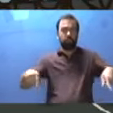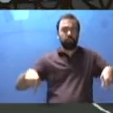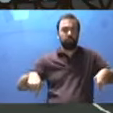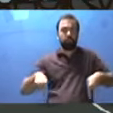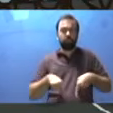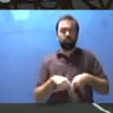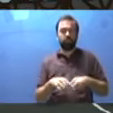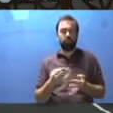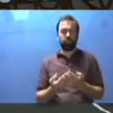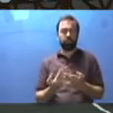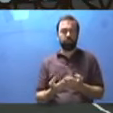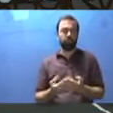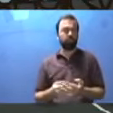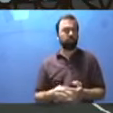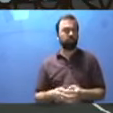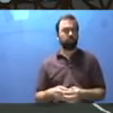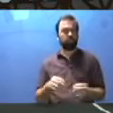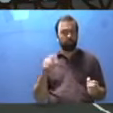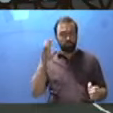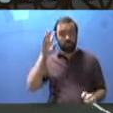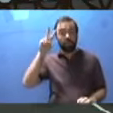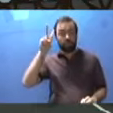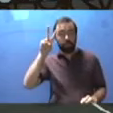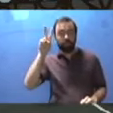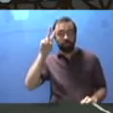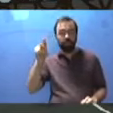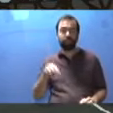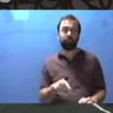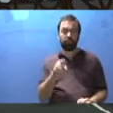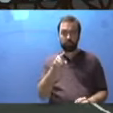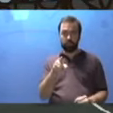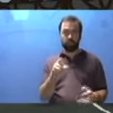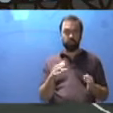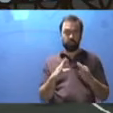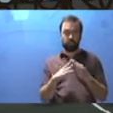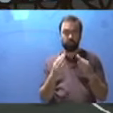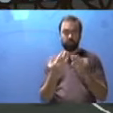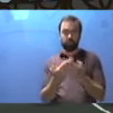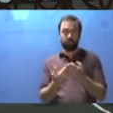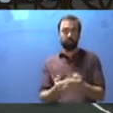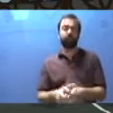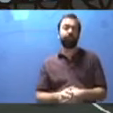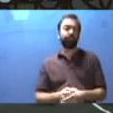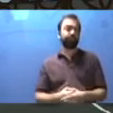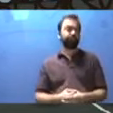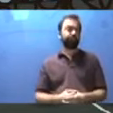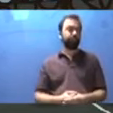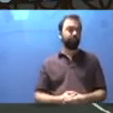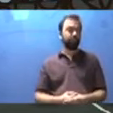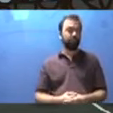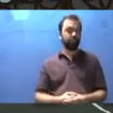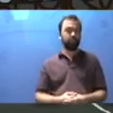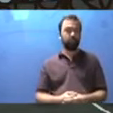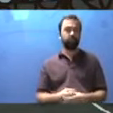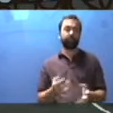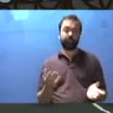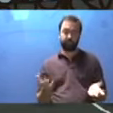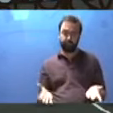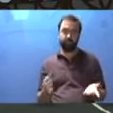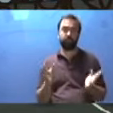não é uma sala de aula. Lembrou? Vocês fizeram a lembrança da escola de vocês, cada um, lá na sua escola?